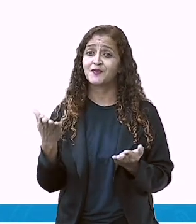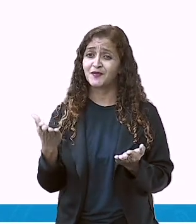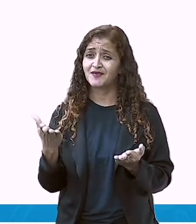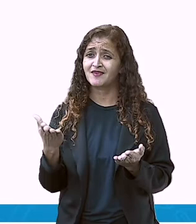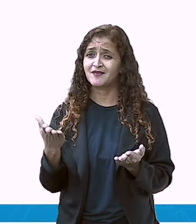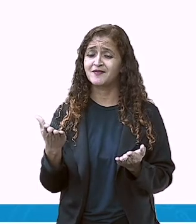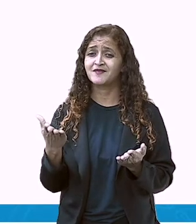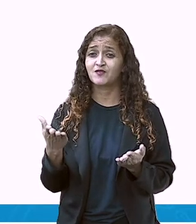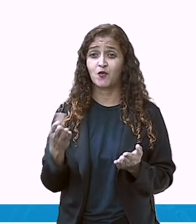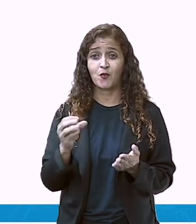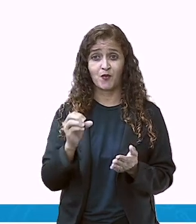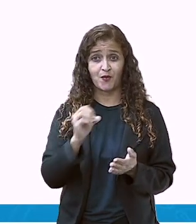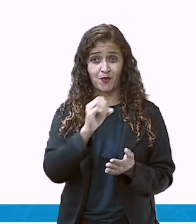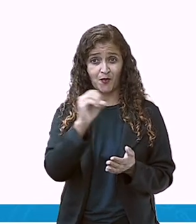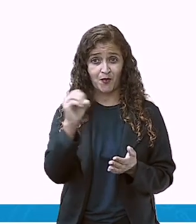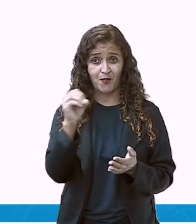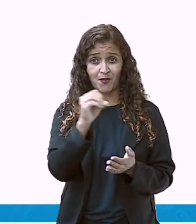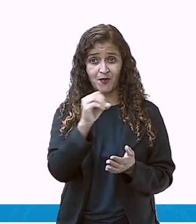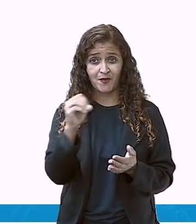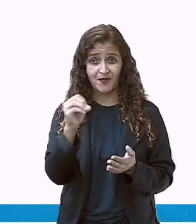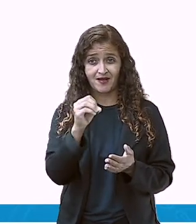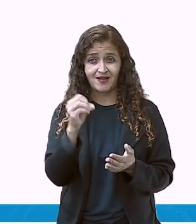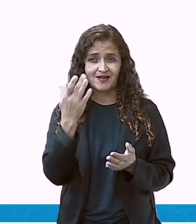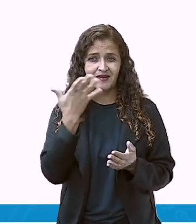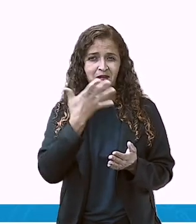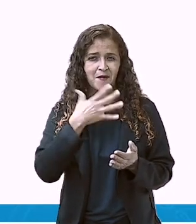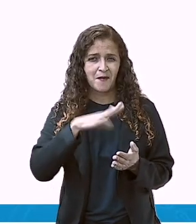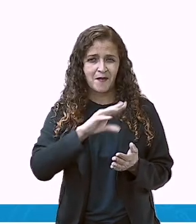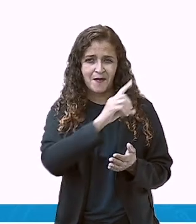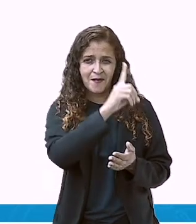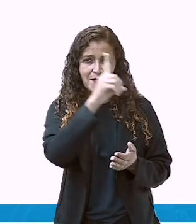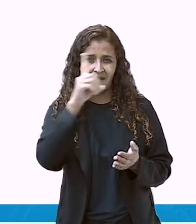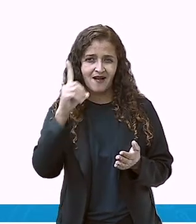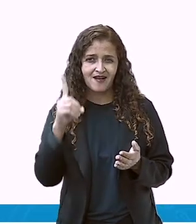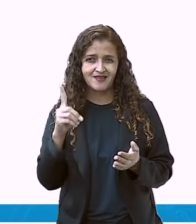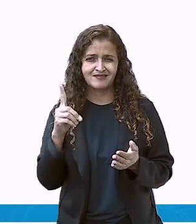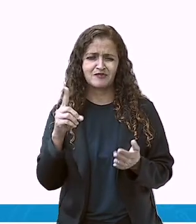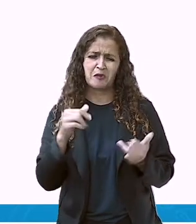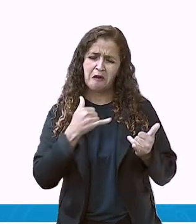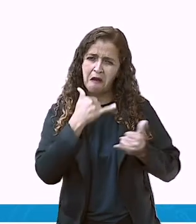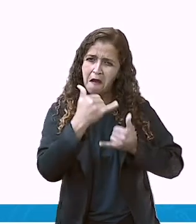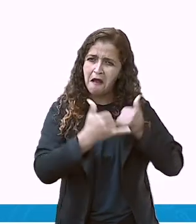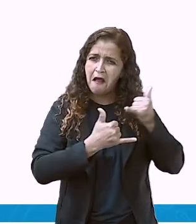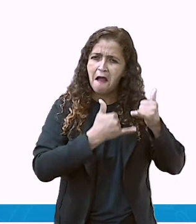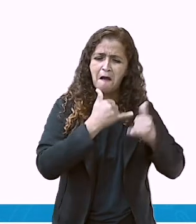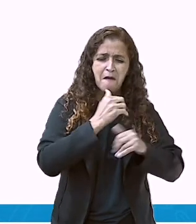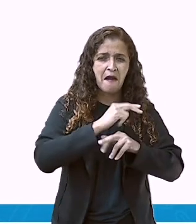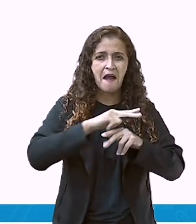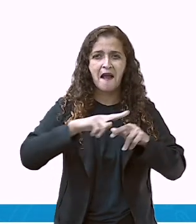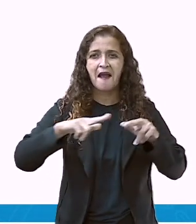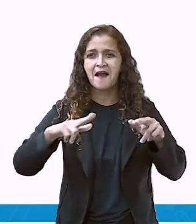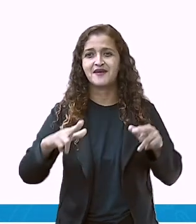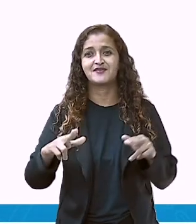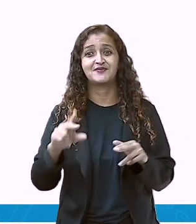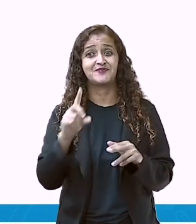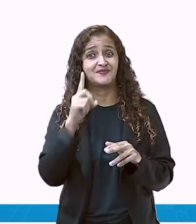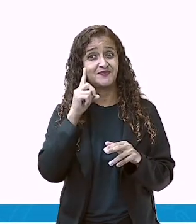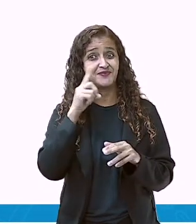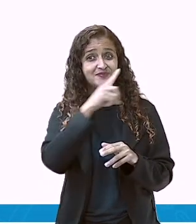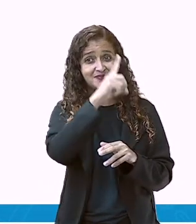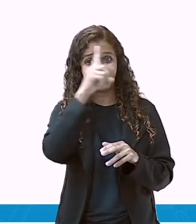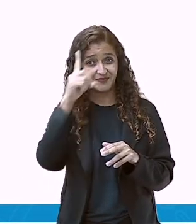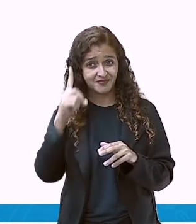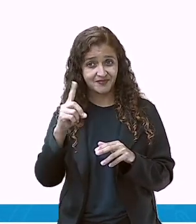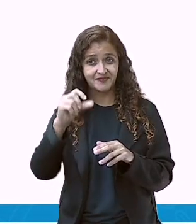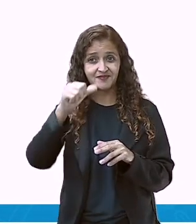com vocês que o mês de outubro é comemorado também o dia das crianças. Você sabe qual que é o dia das crianças? Dia